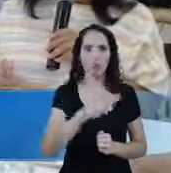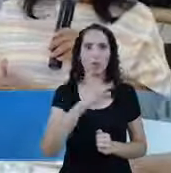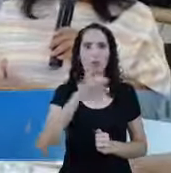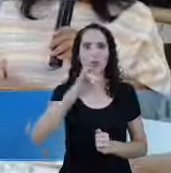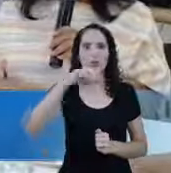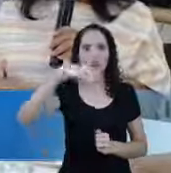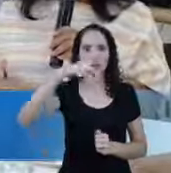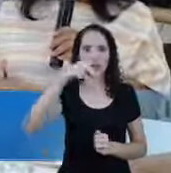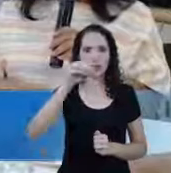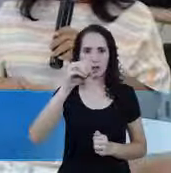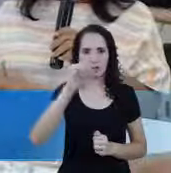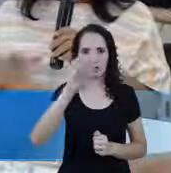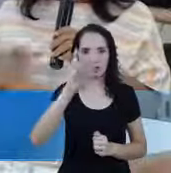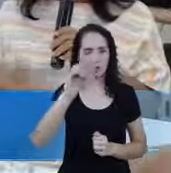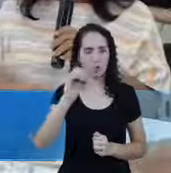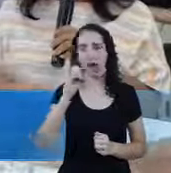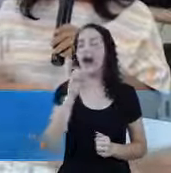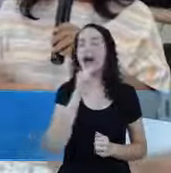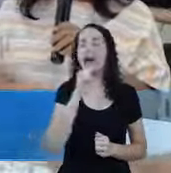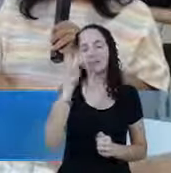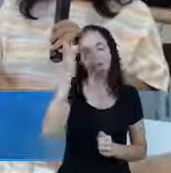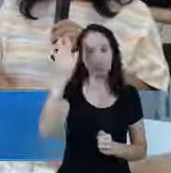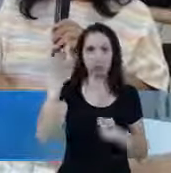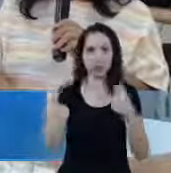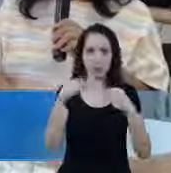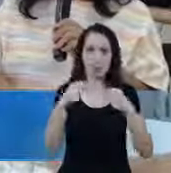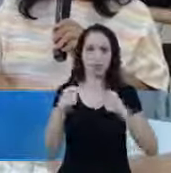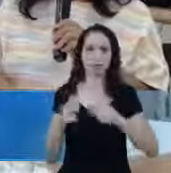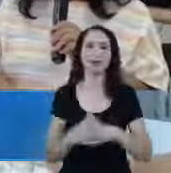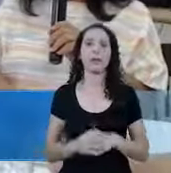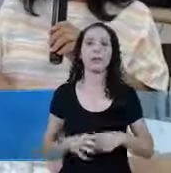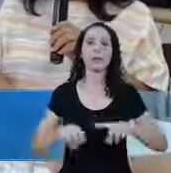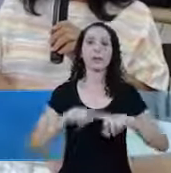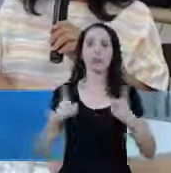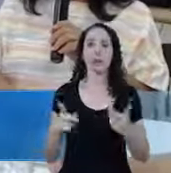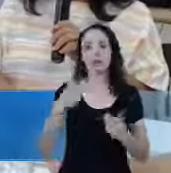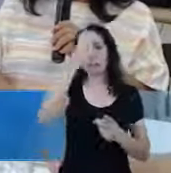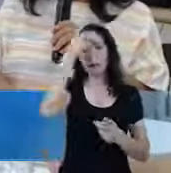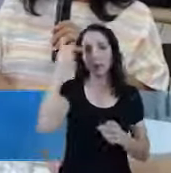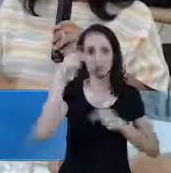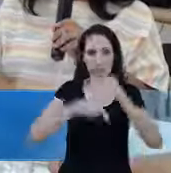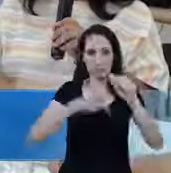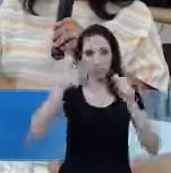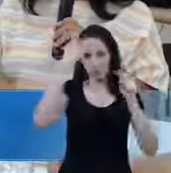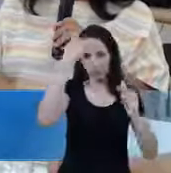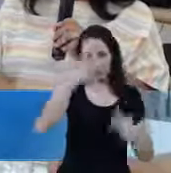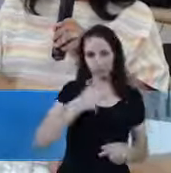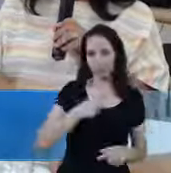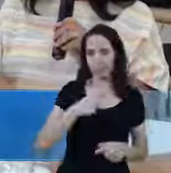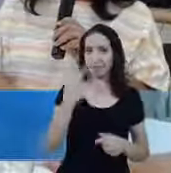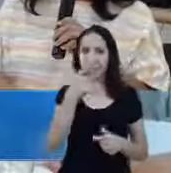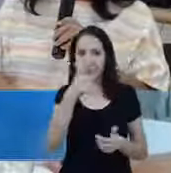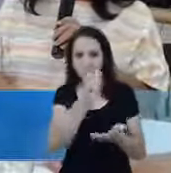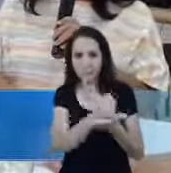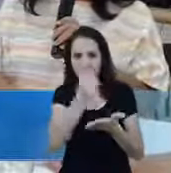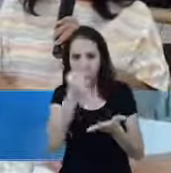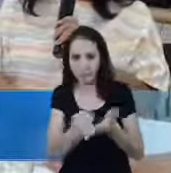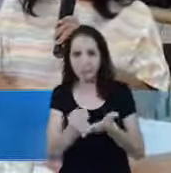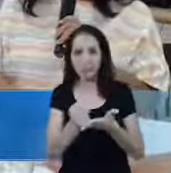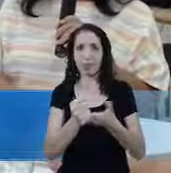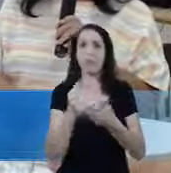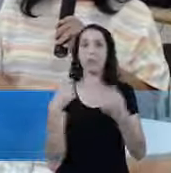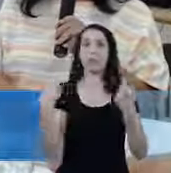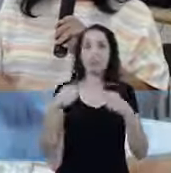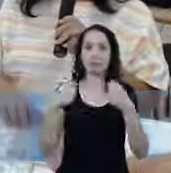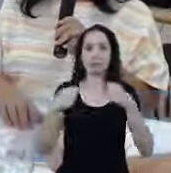falou, além desses quesitos, o autônomo e o informal, ele também precisa considerar